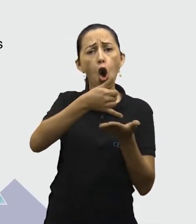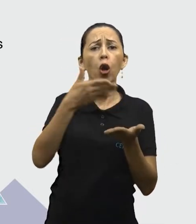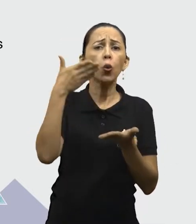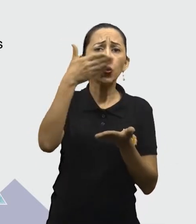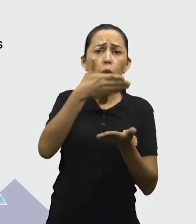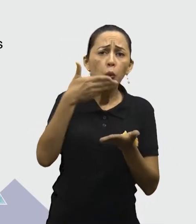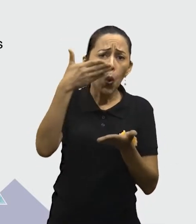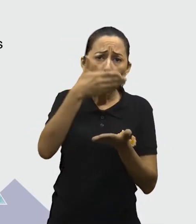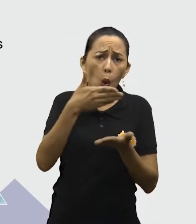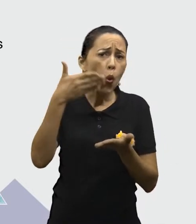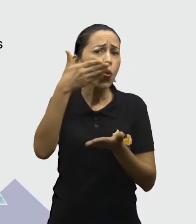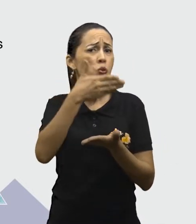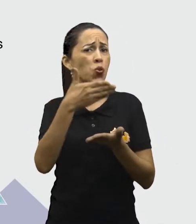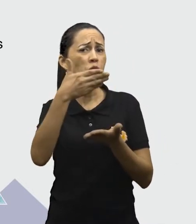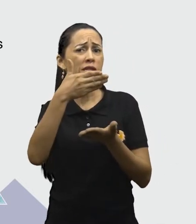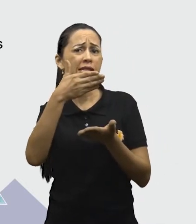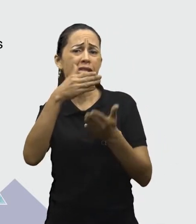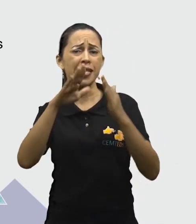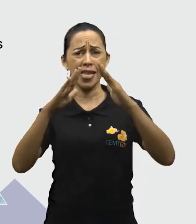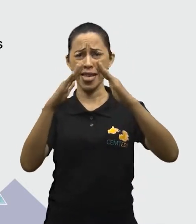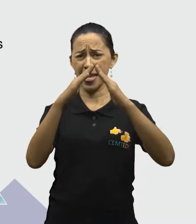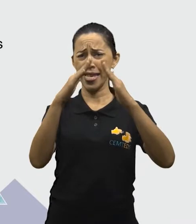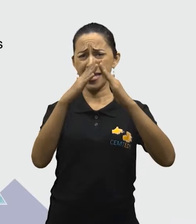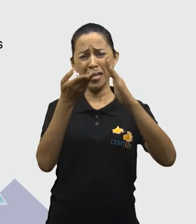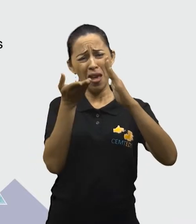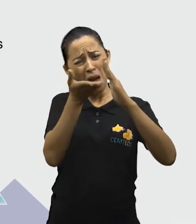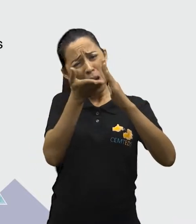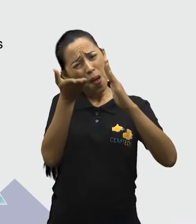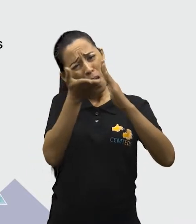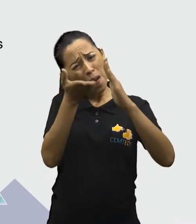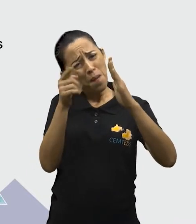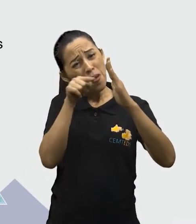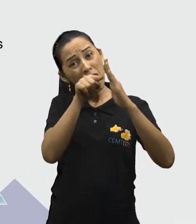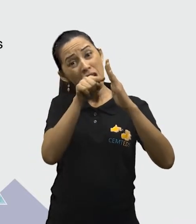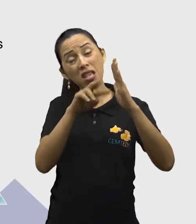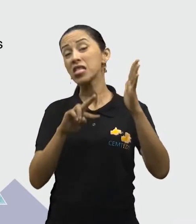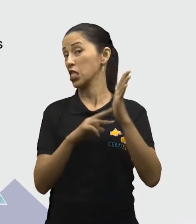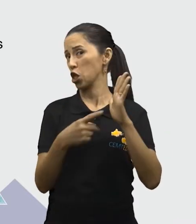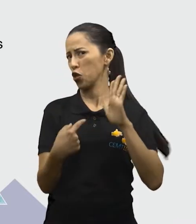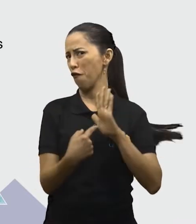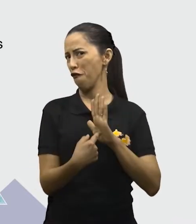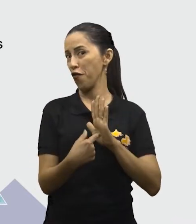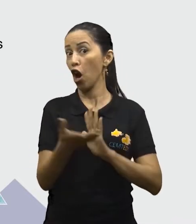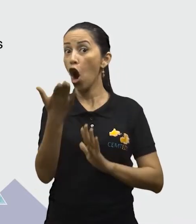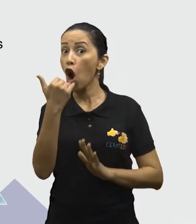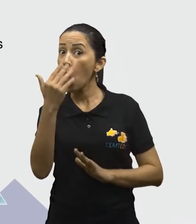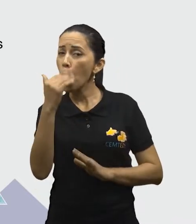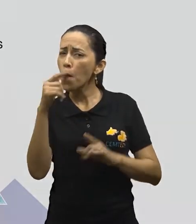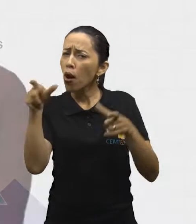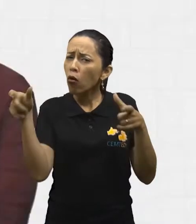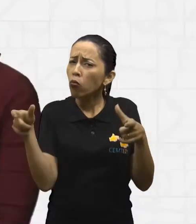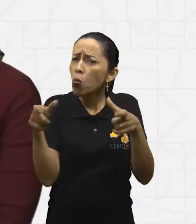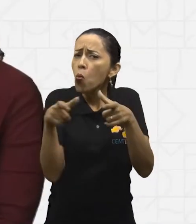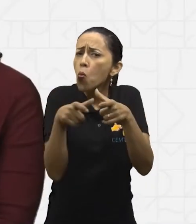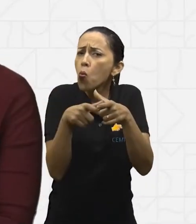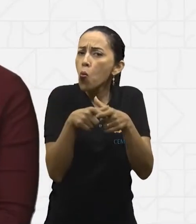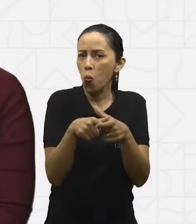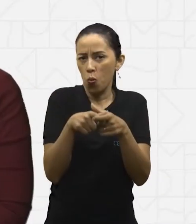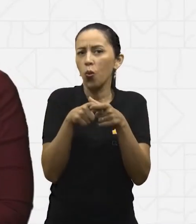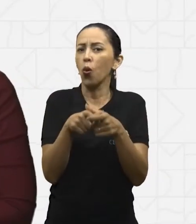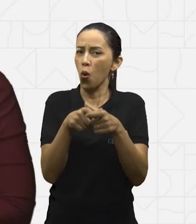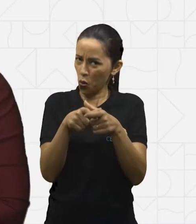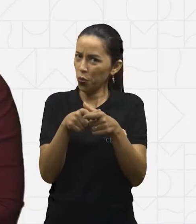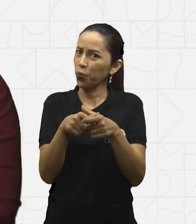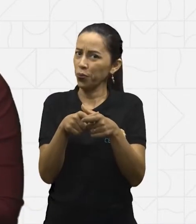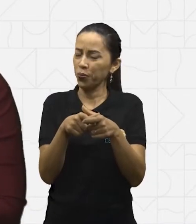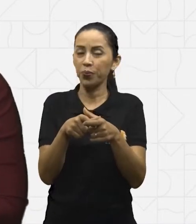na parte menor da pirâmide, isso significa que eles têm que ser consumidos em menor quantidade. Doutora, e